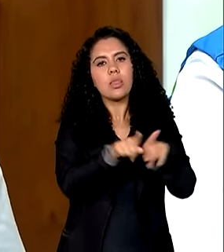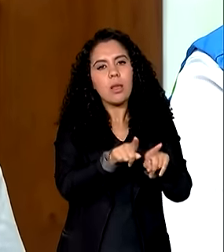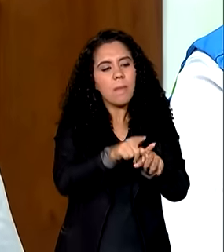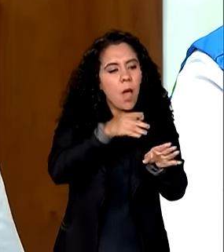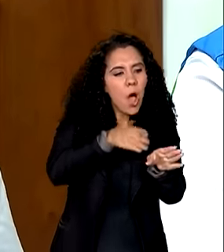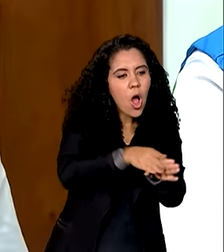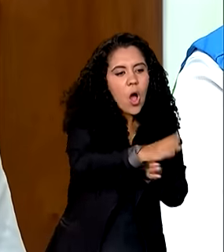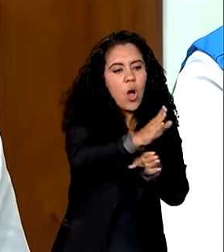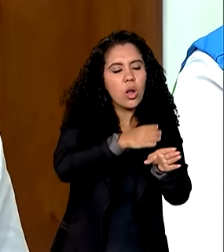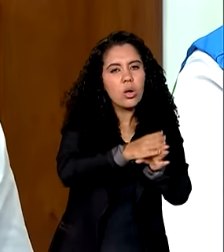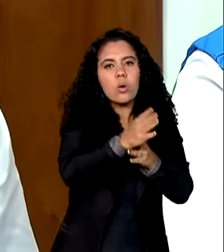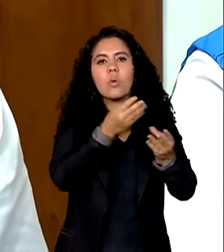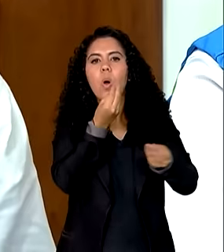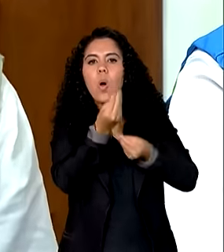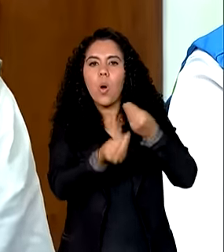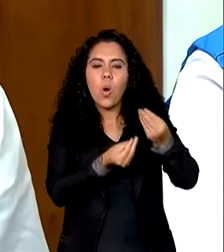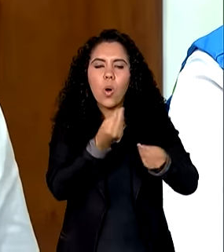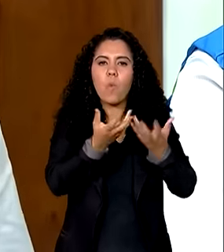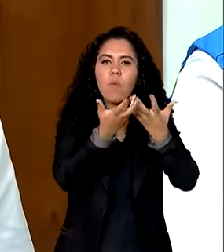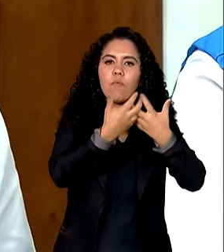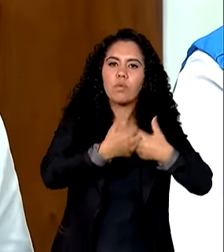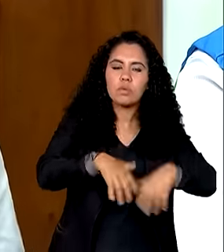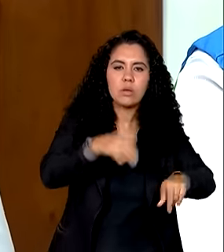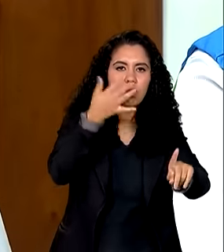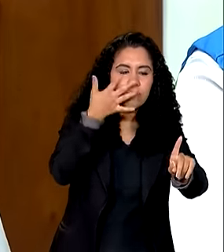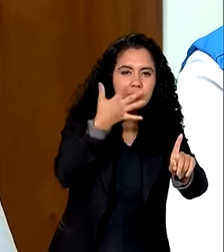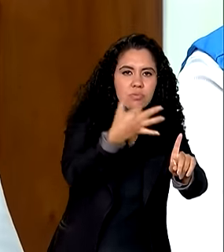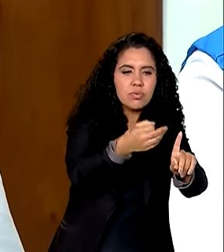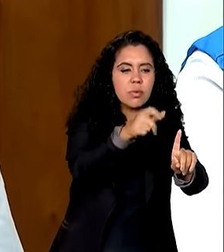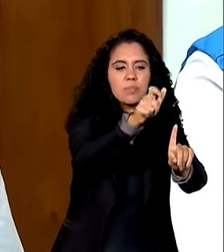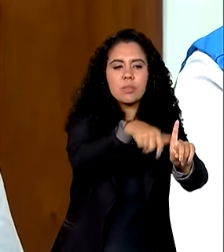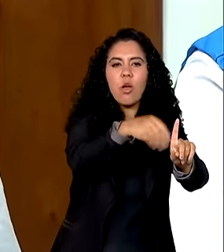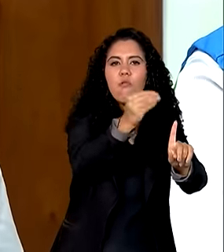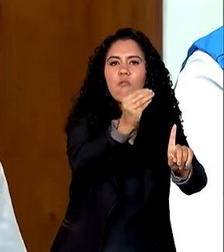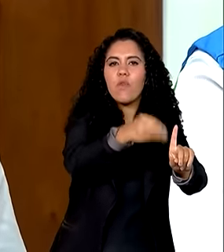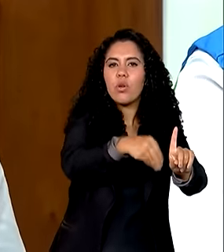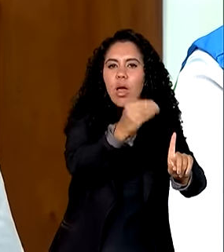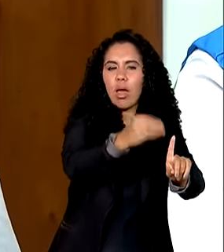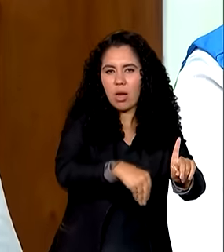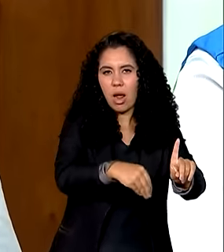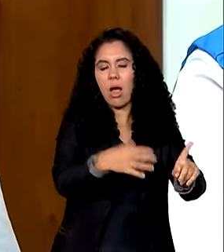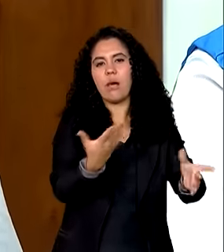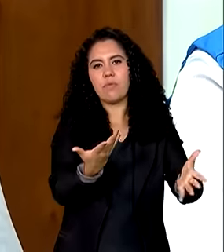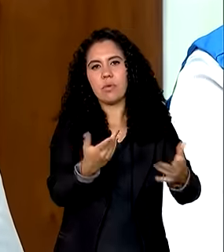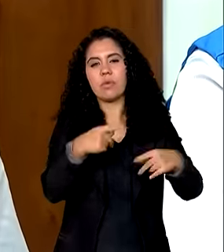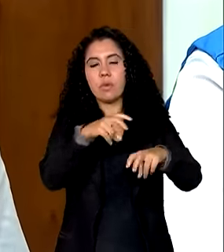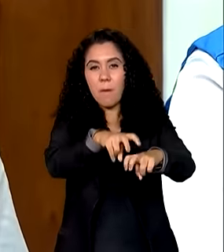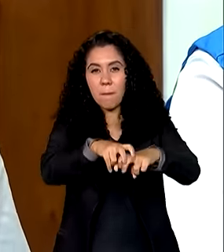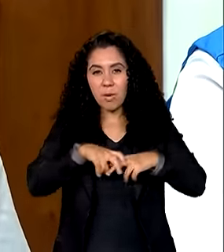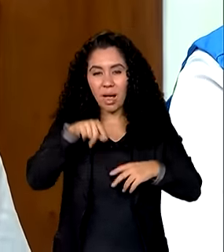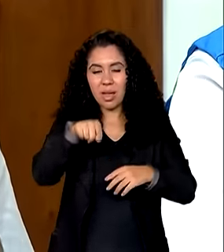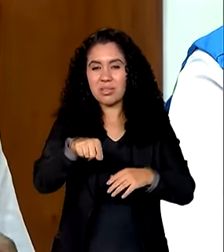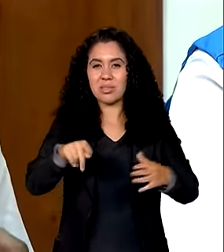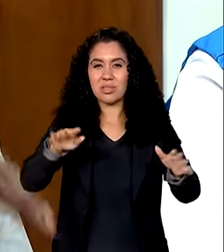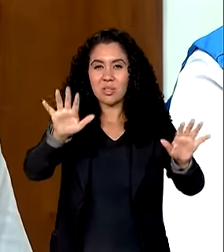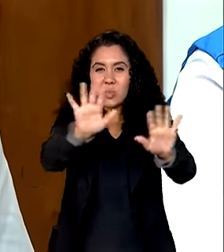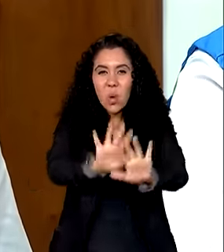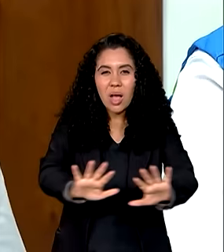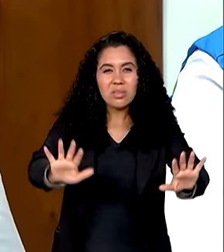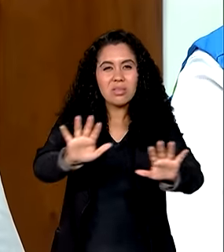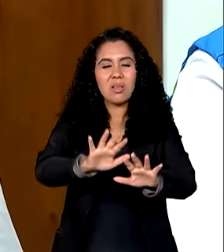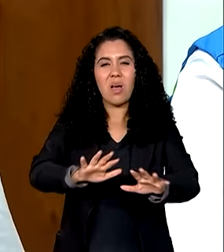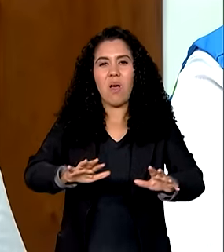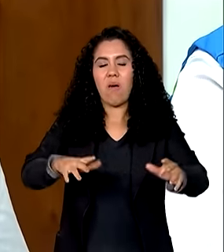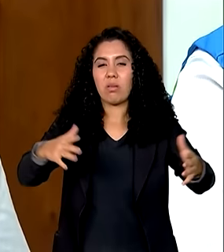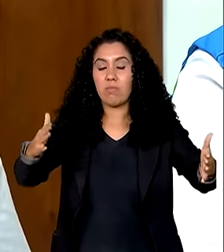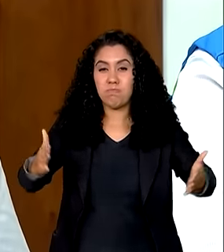no cuidado das pessoas que são as pessoas mais vulneráveis as pessoas que diante de uma tragédia desse tamanho que pega todo